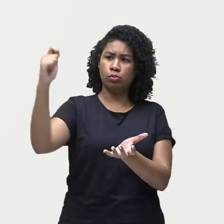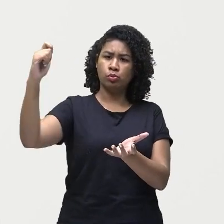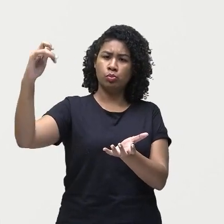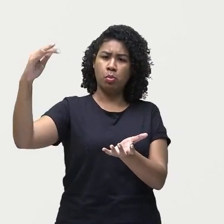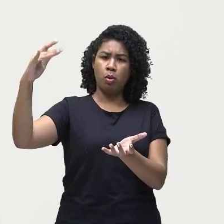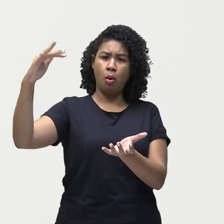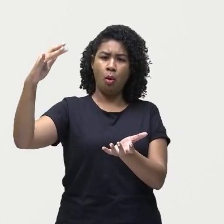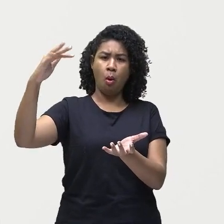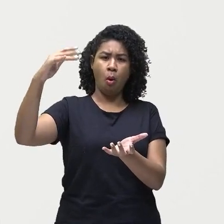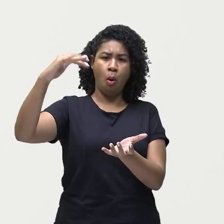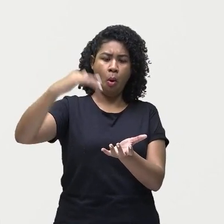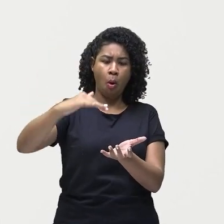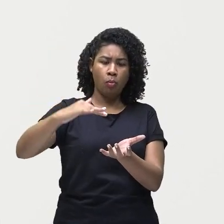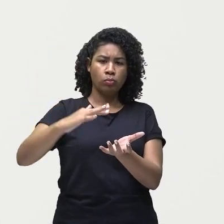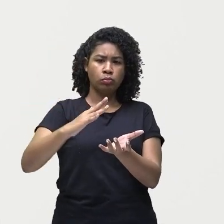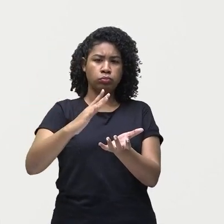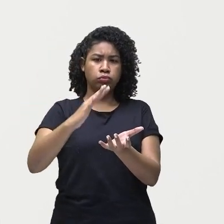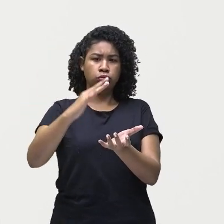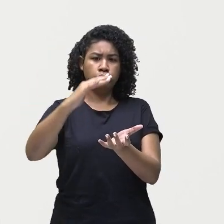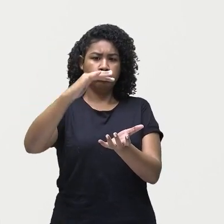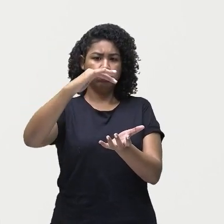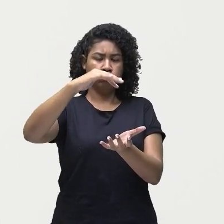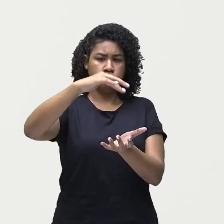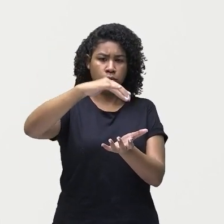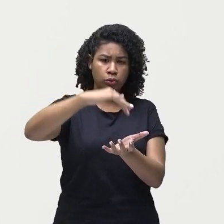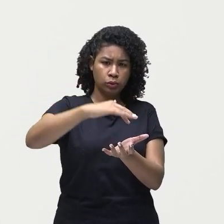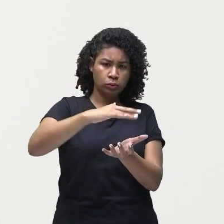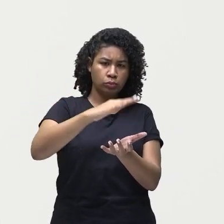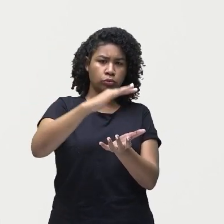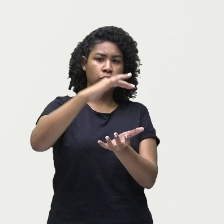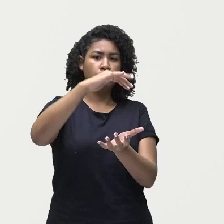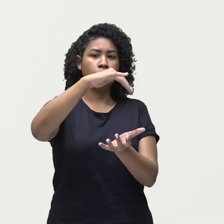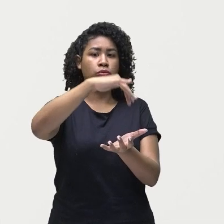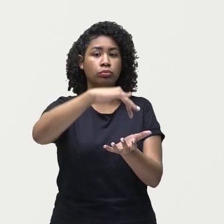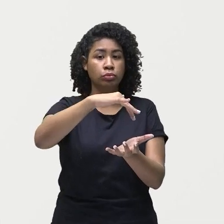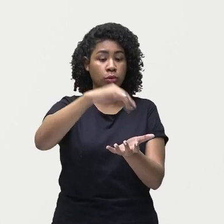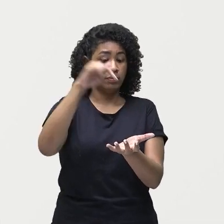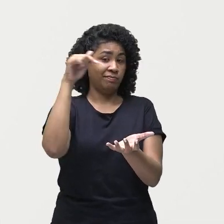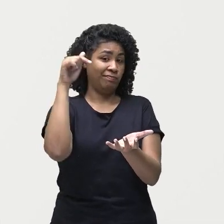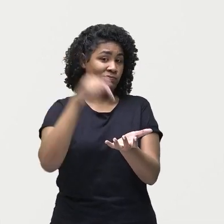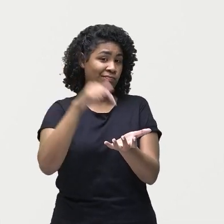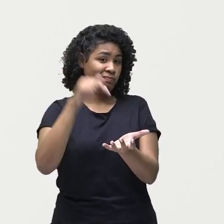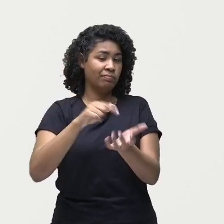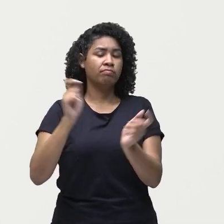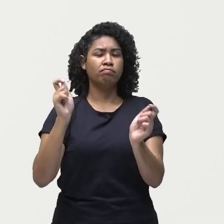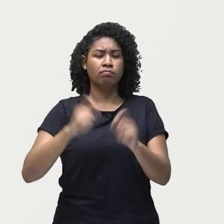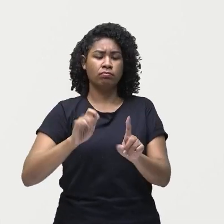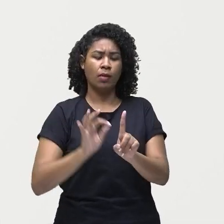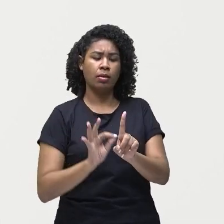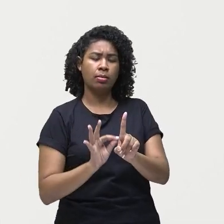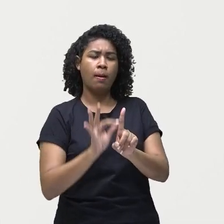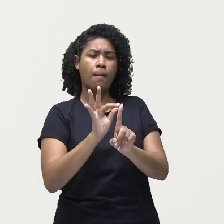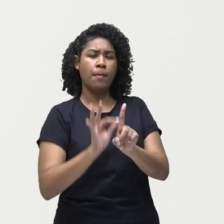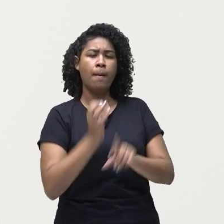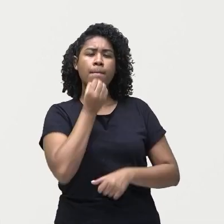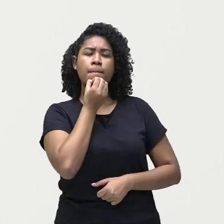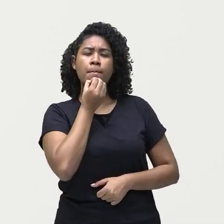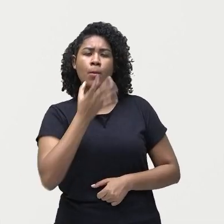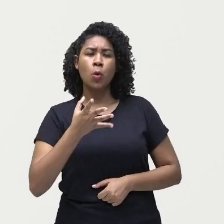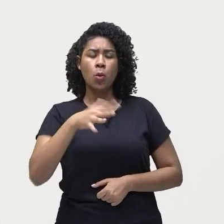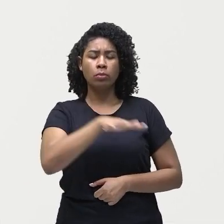mantendo a temperatura global apropriada para a vida no planeta.